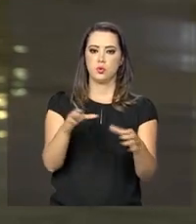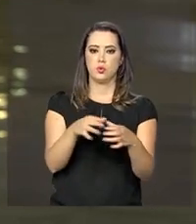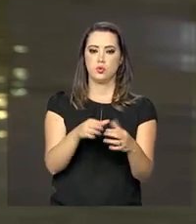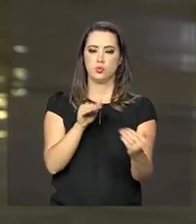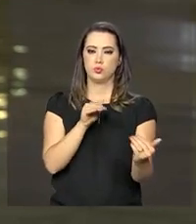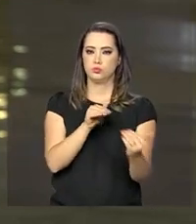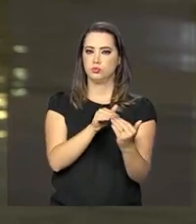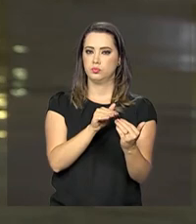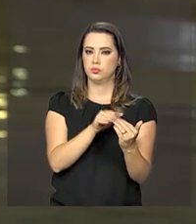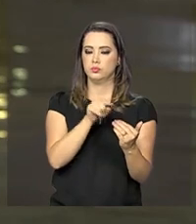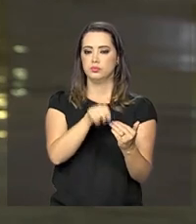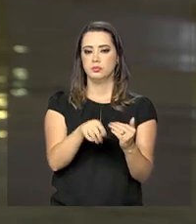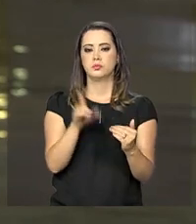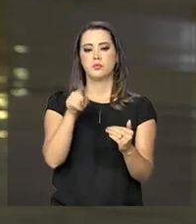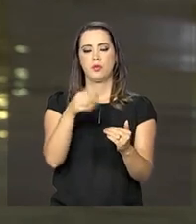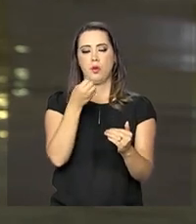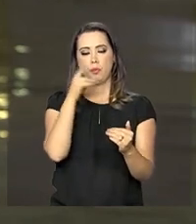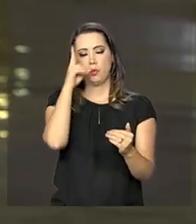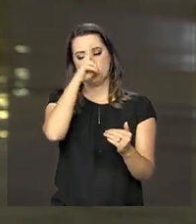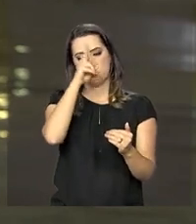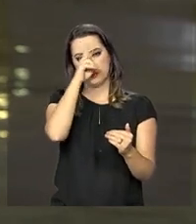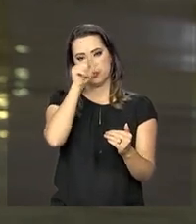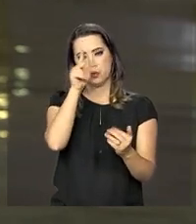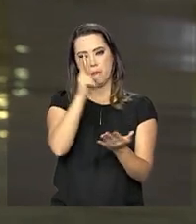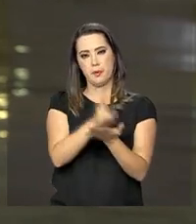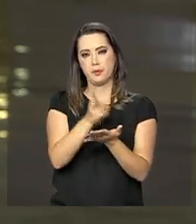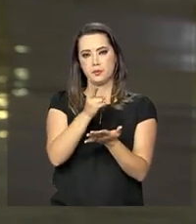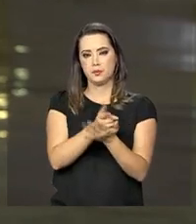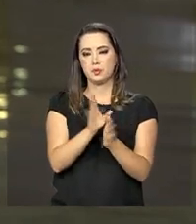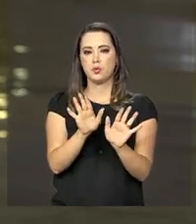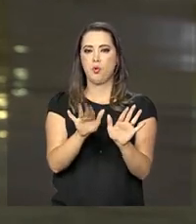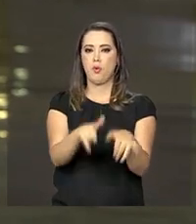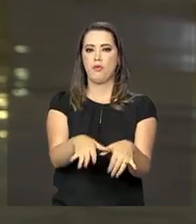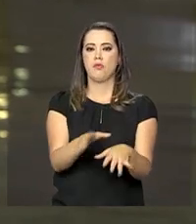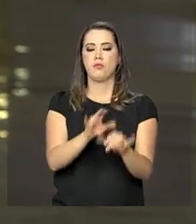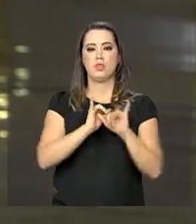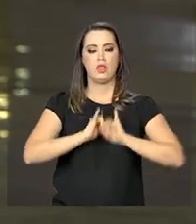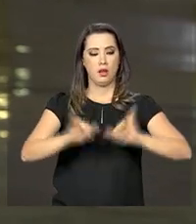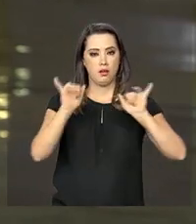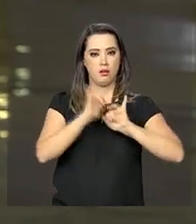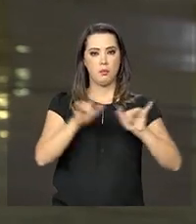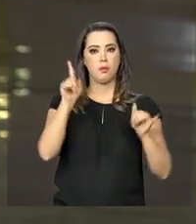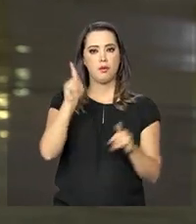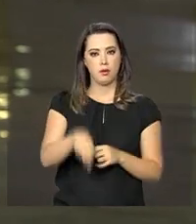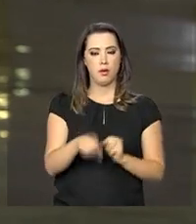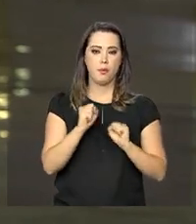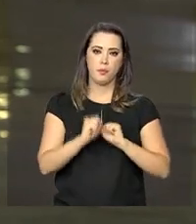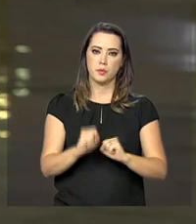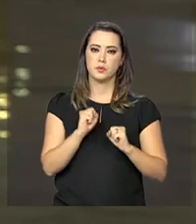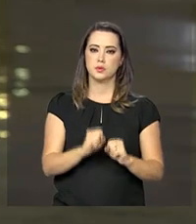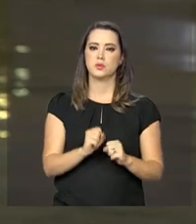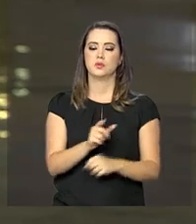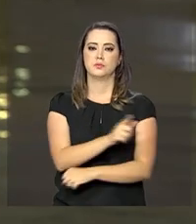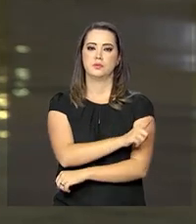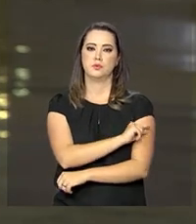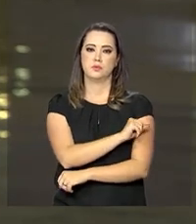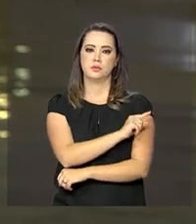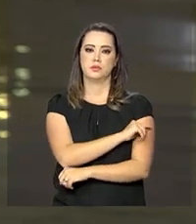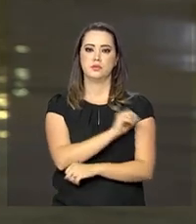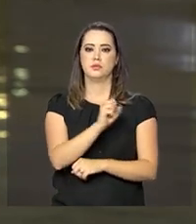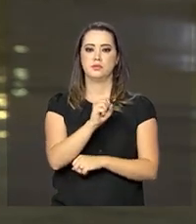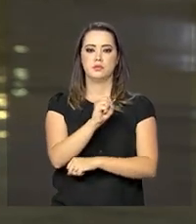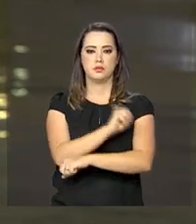nesse público-alvo. E é bom a gente lembrar que, mesmo com o término da campanha, é possível tomar a vacina contra o